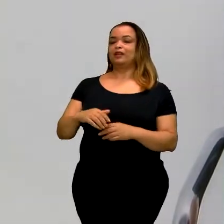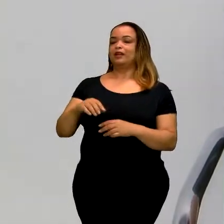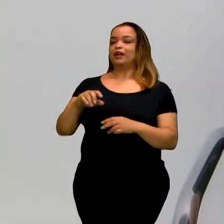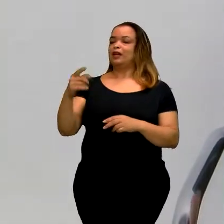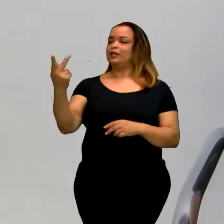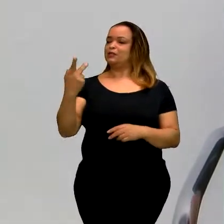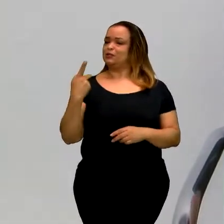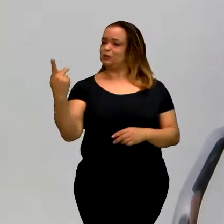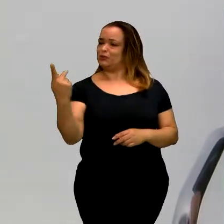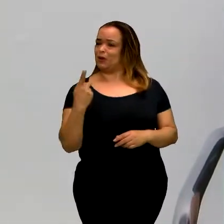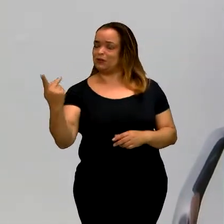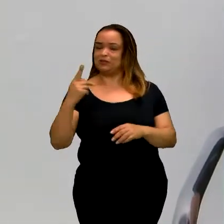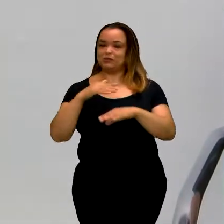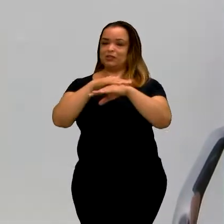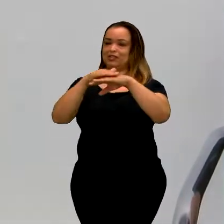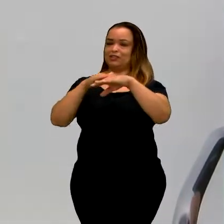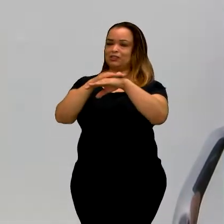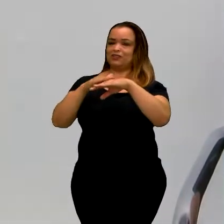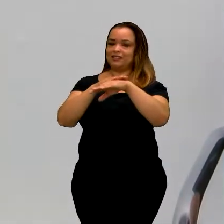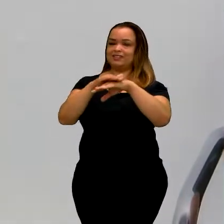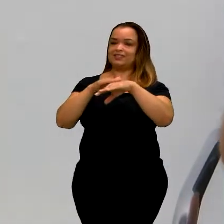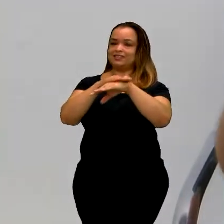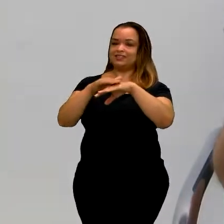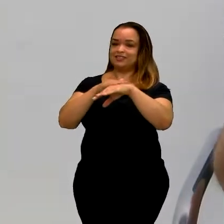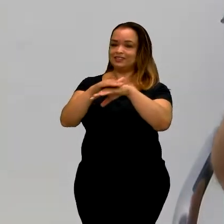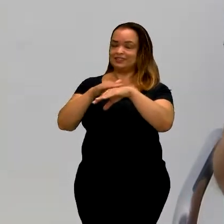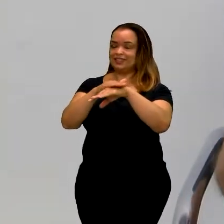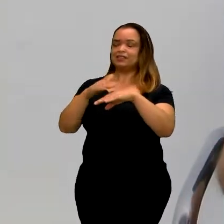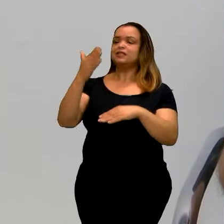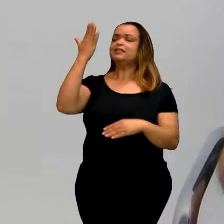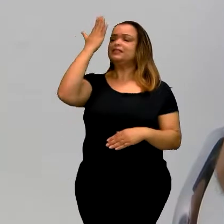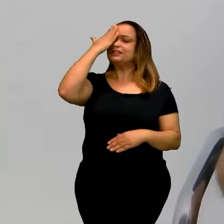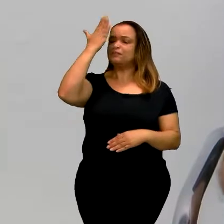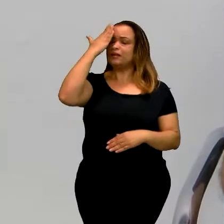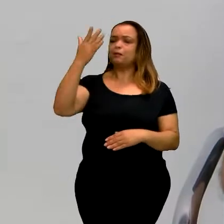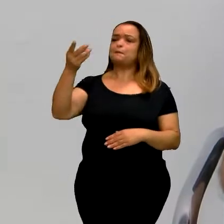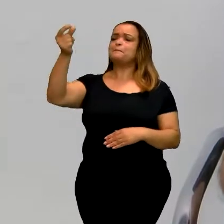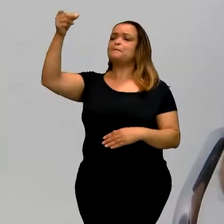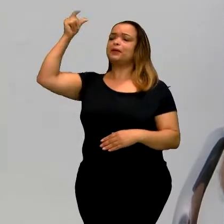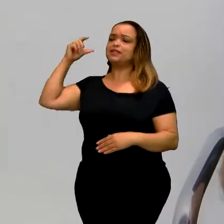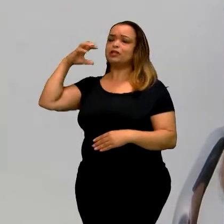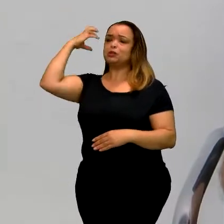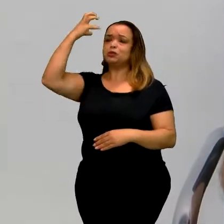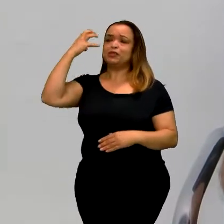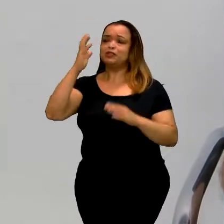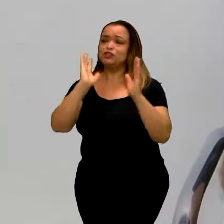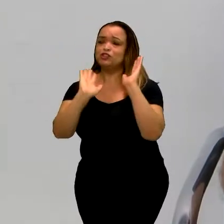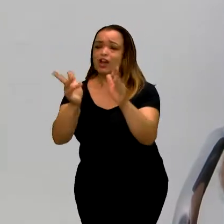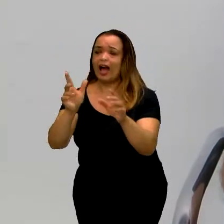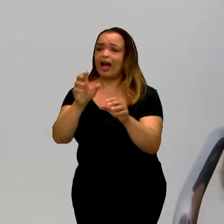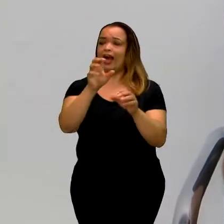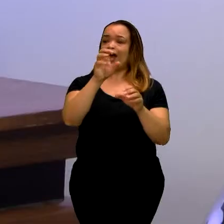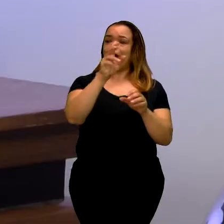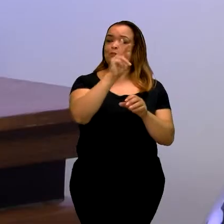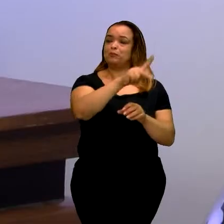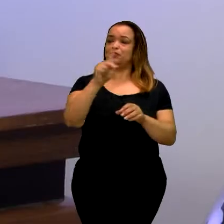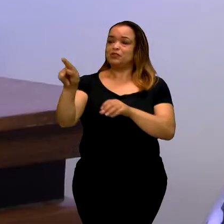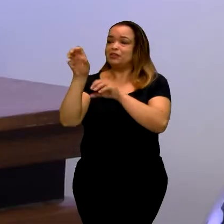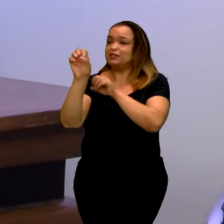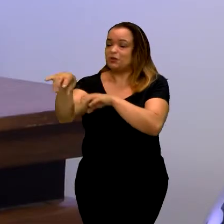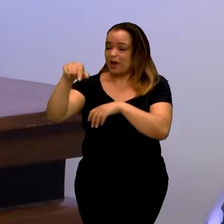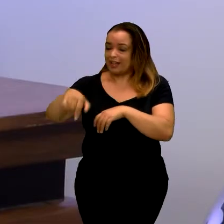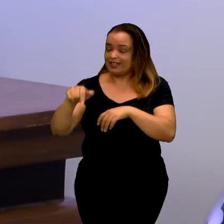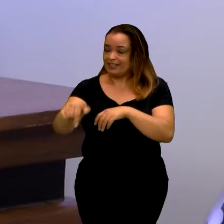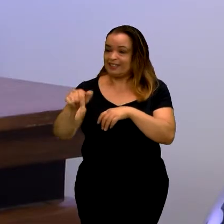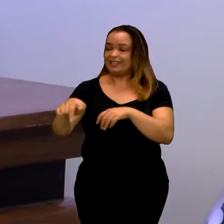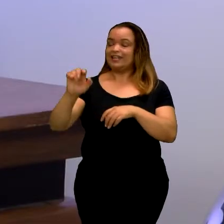repente eu fico sabendo que a Sueli trabalhou aqui numa escola em Osasco há muitos anos. Isso. Há muito